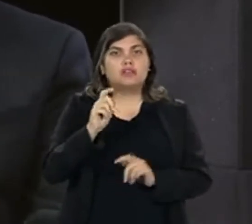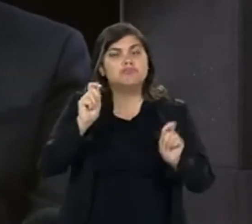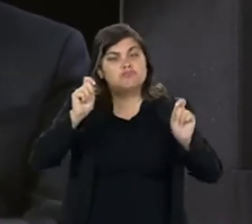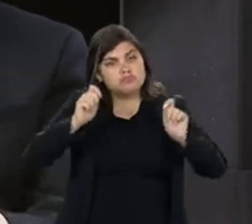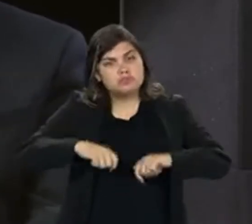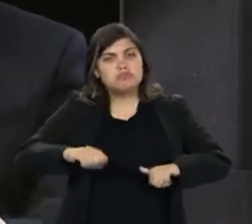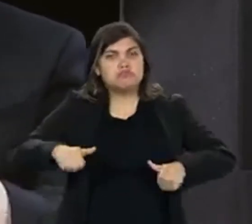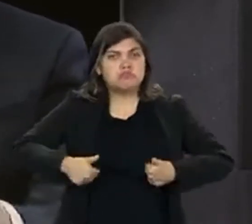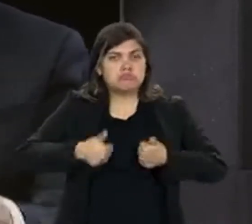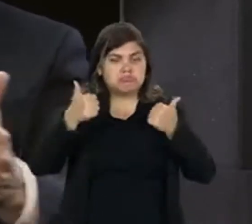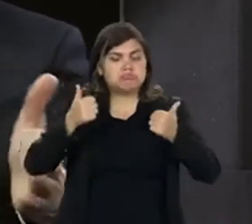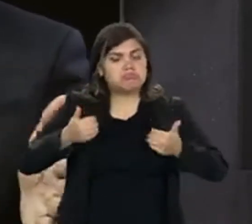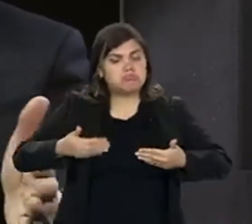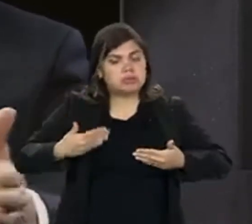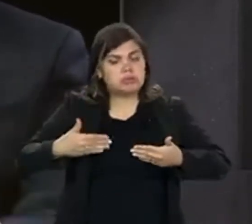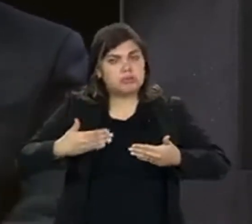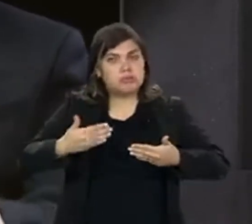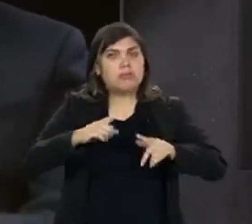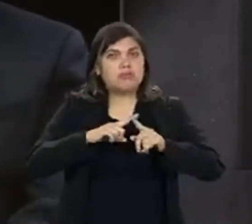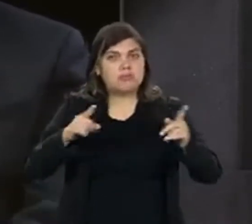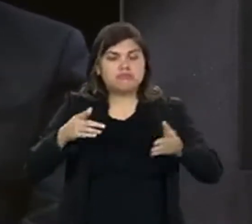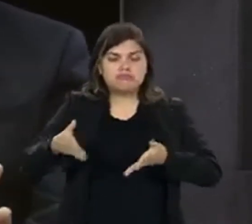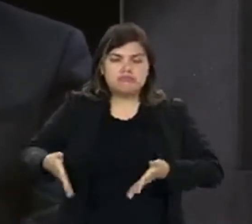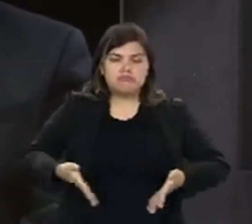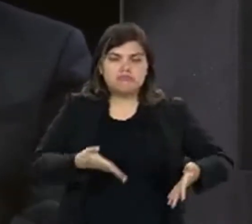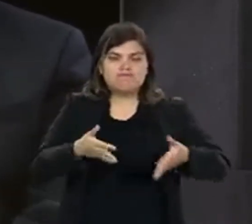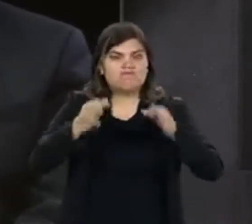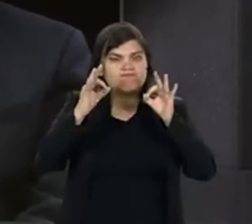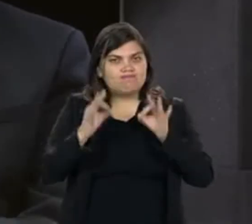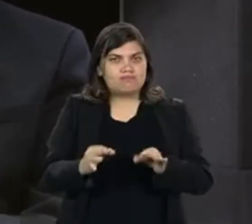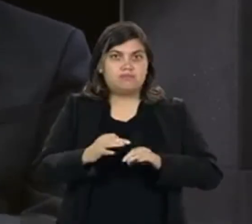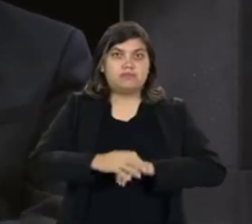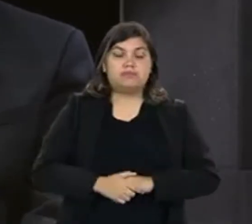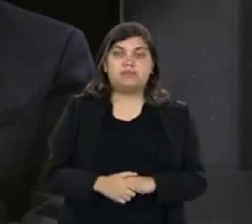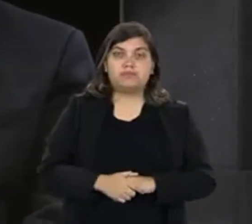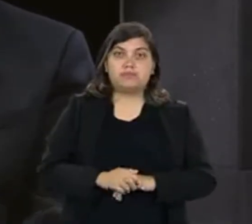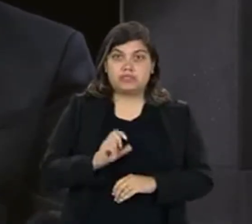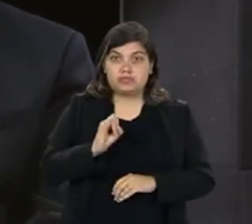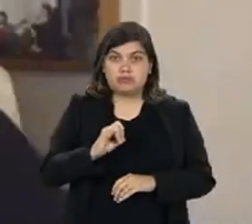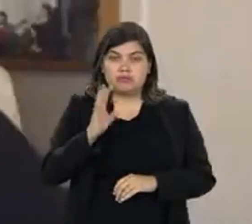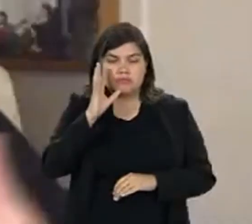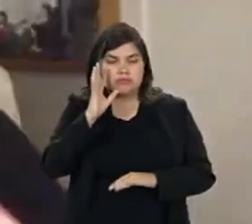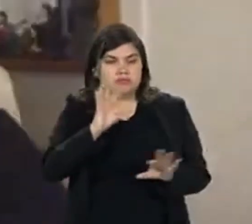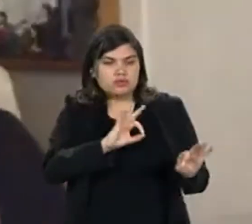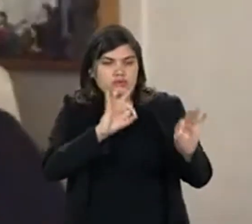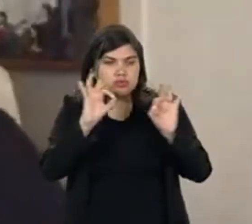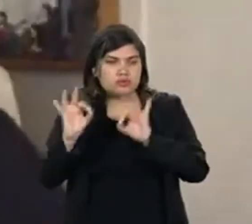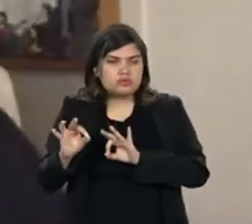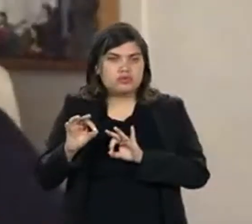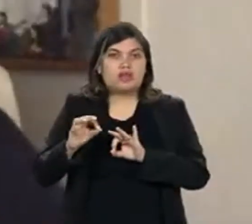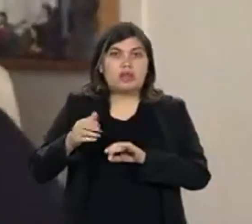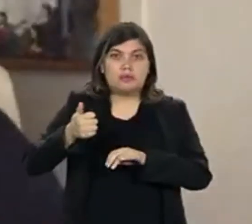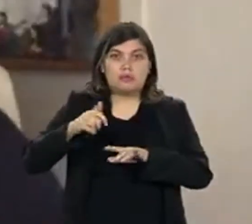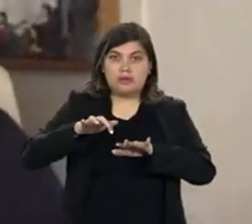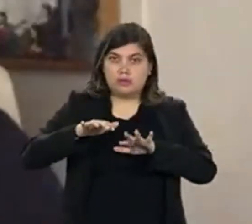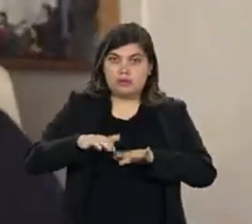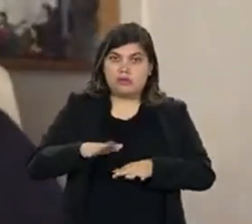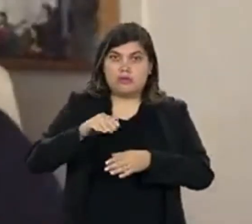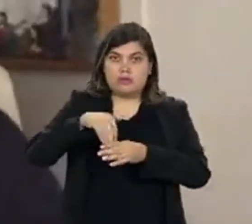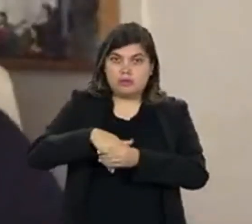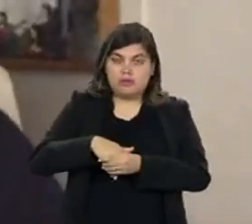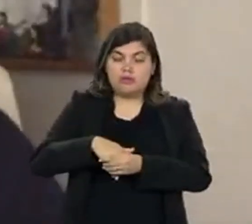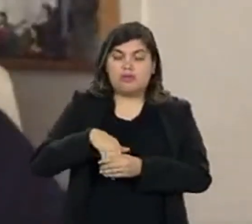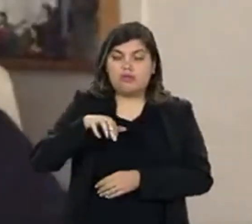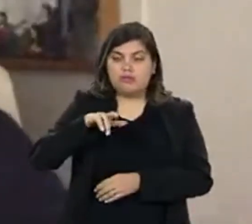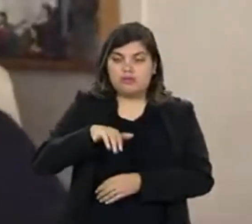dizer sempre, é claro que sempre é possível melhorar, mas acho que o caminho está dado e é o correto. Se a gente for olhar a urna eletrônica,